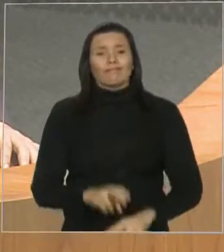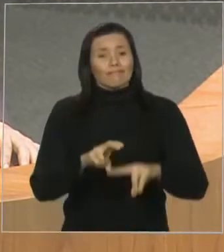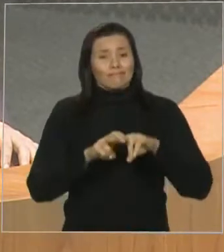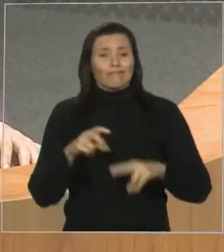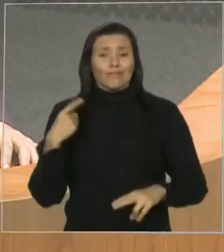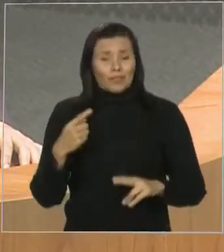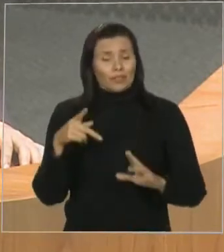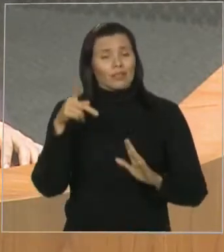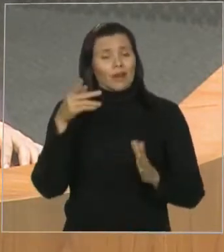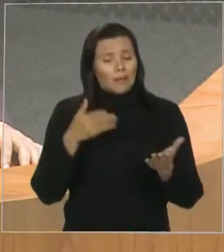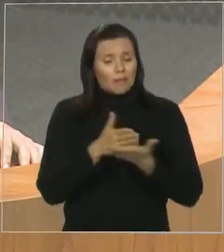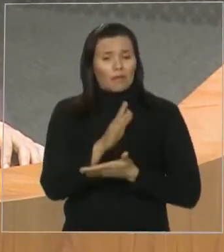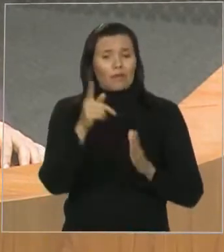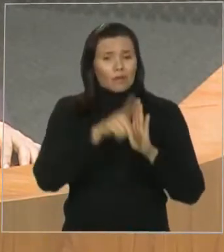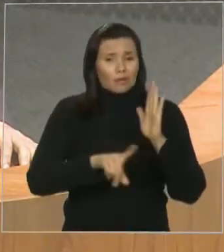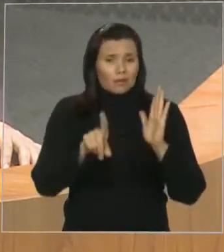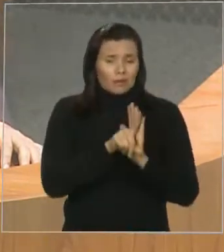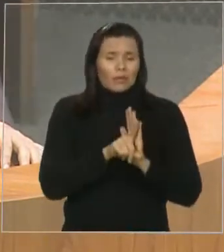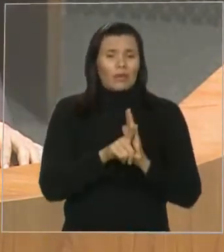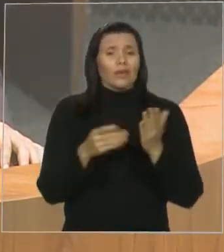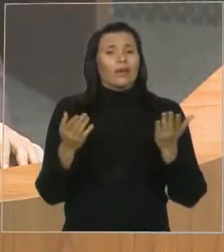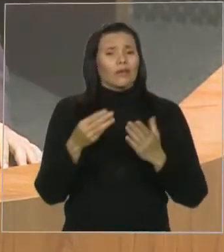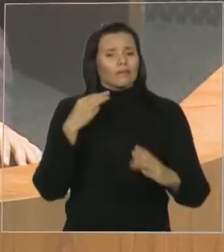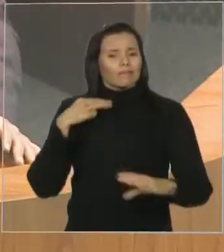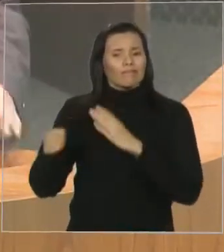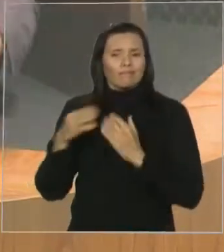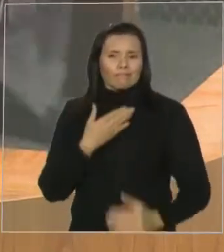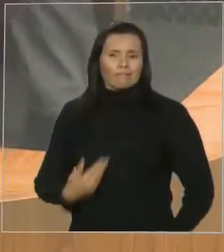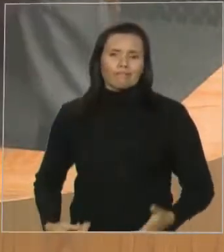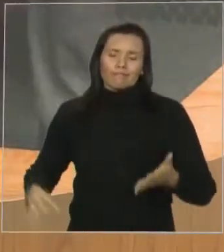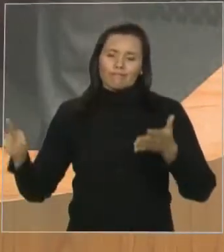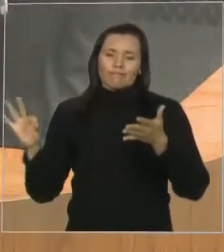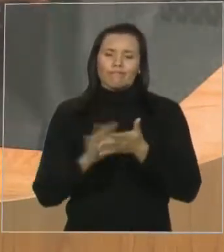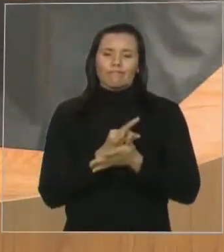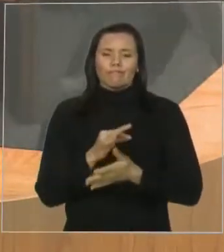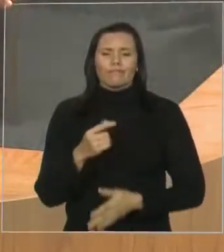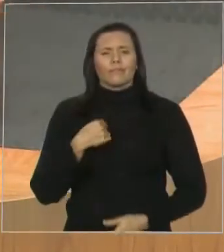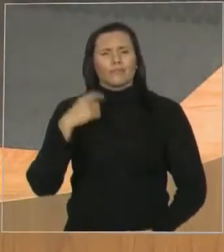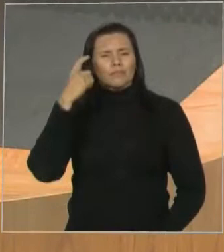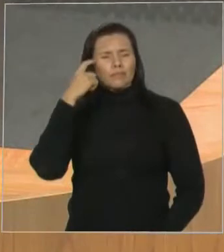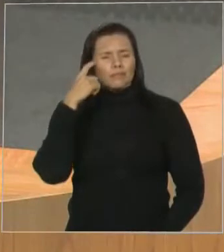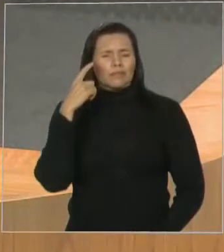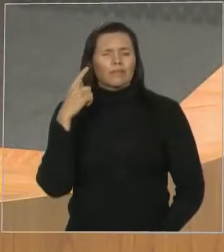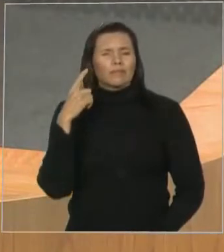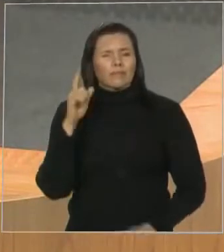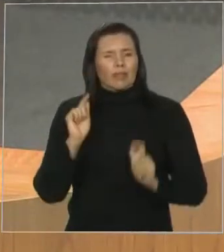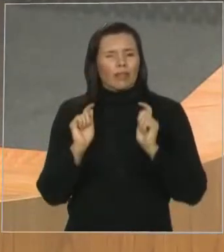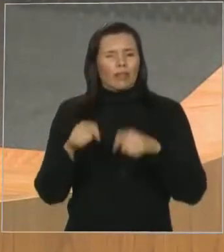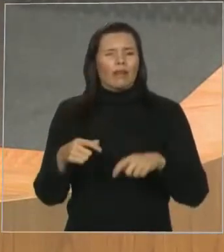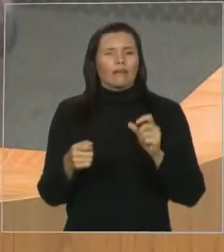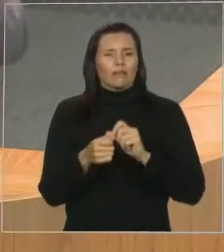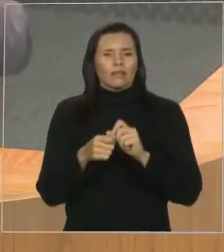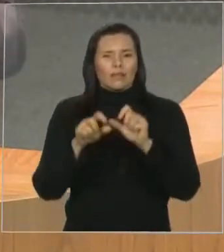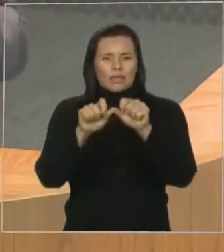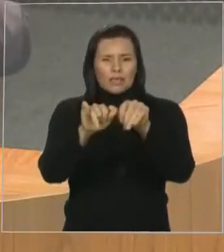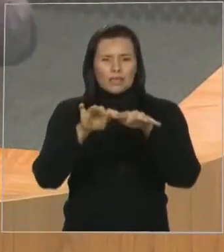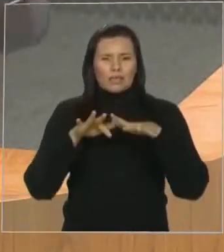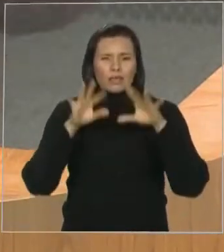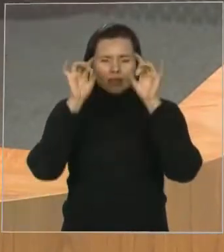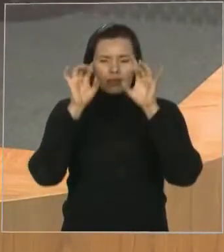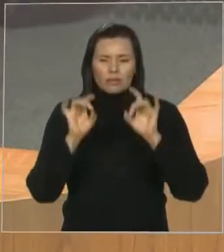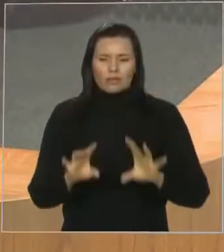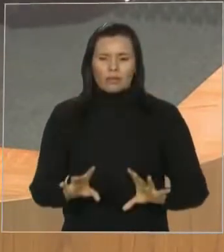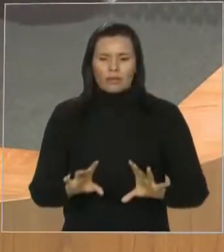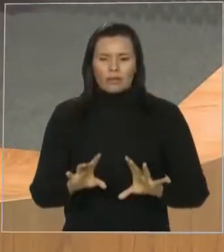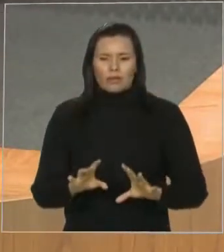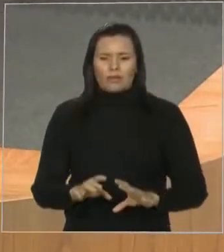o dia 13 de dezembro. Nós queremos até fazer uma sessão especial nesse dia, convidar representantes dos